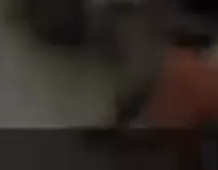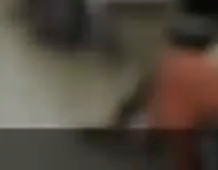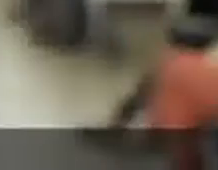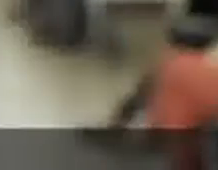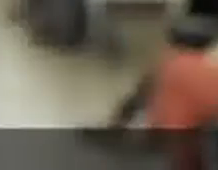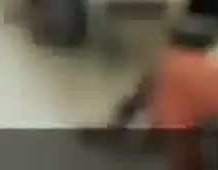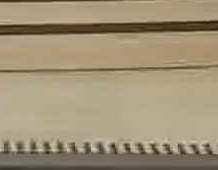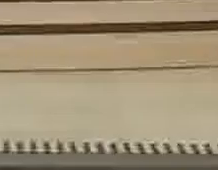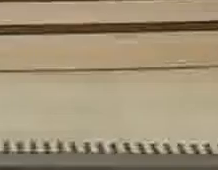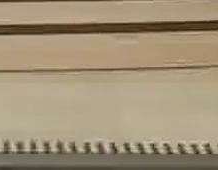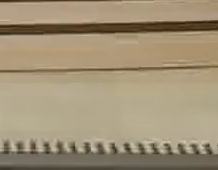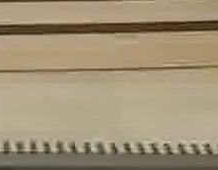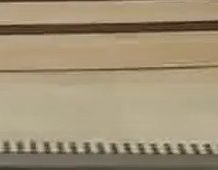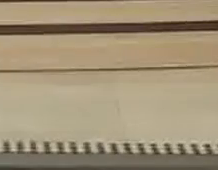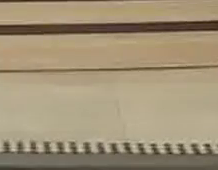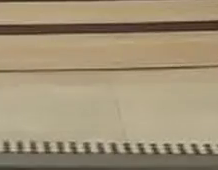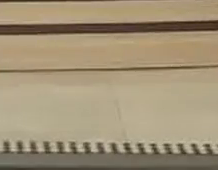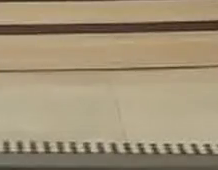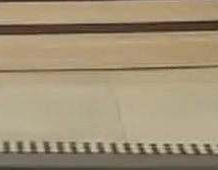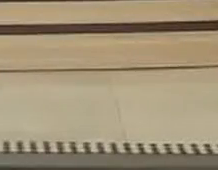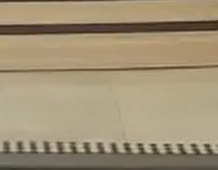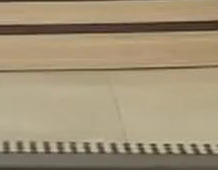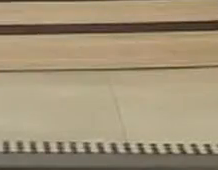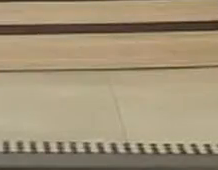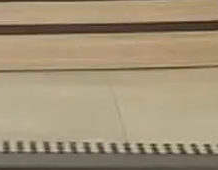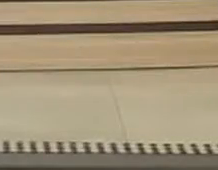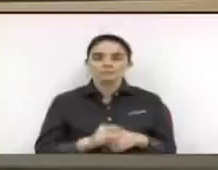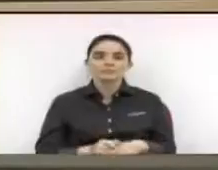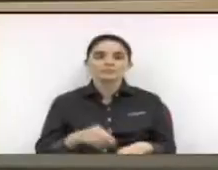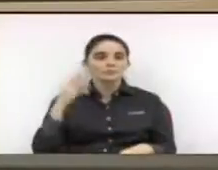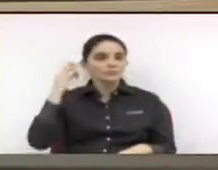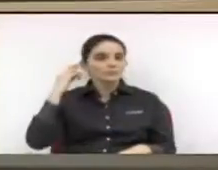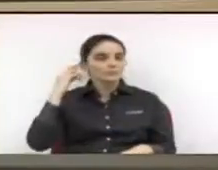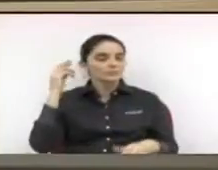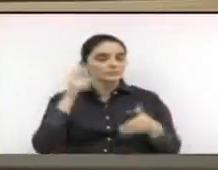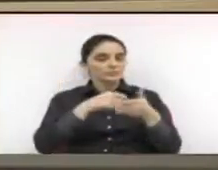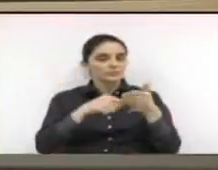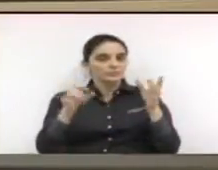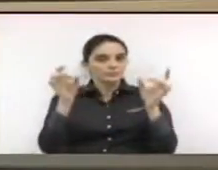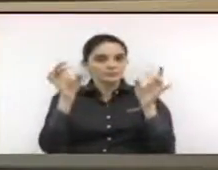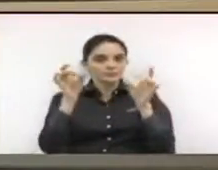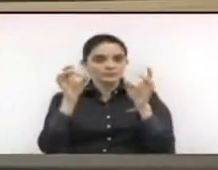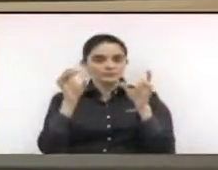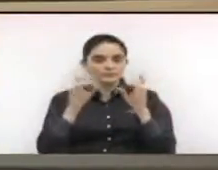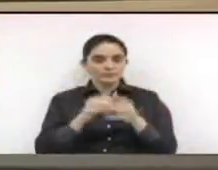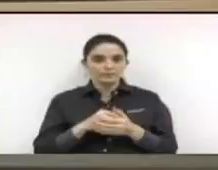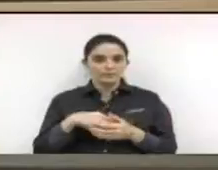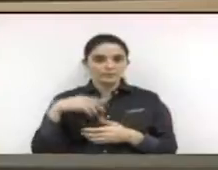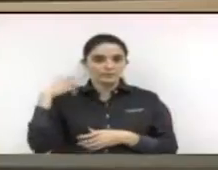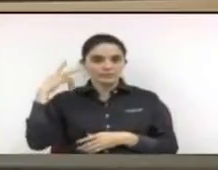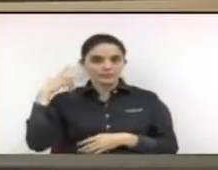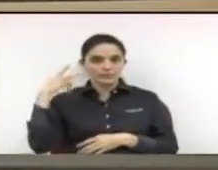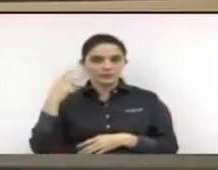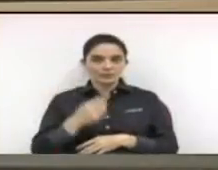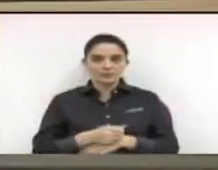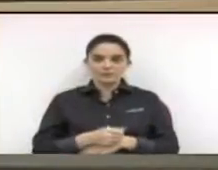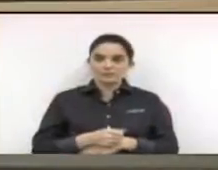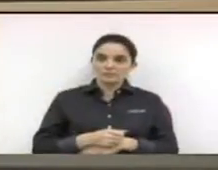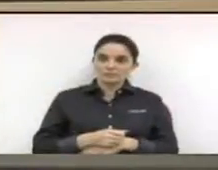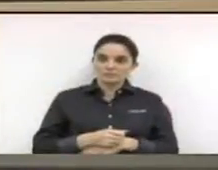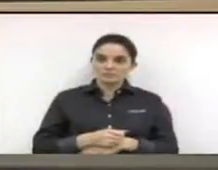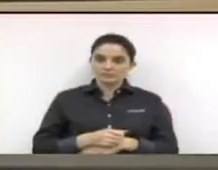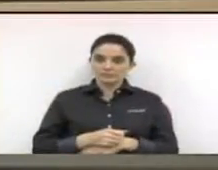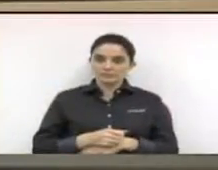informações equivocadas está reaberta a sessão nomeio como relator especial o vereador edivaldo soares